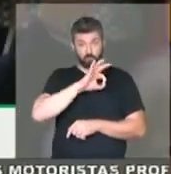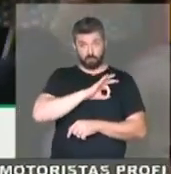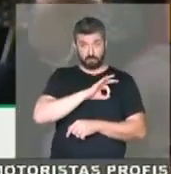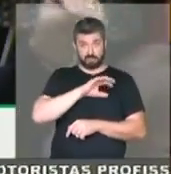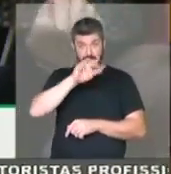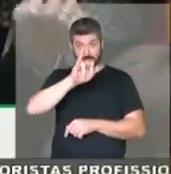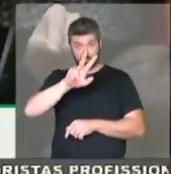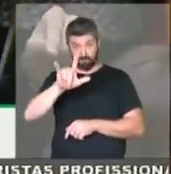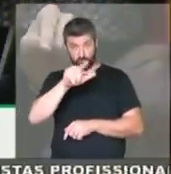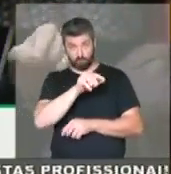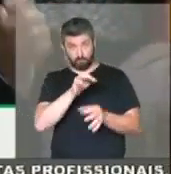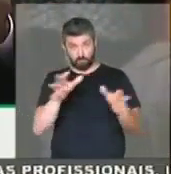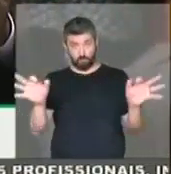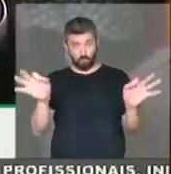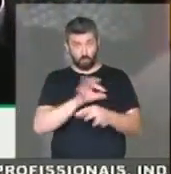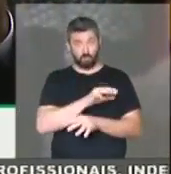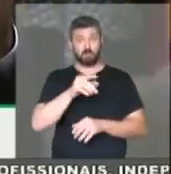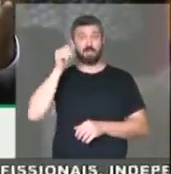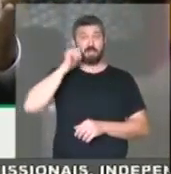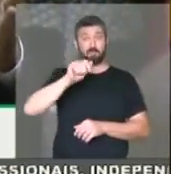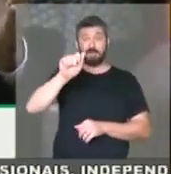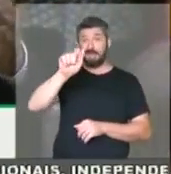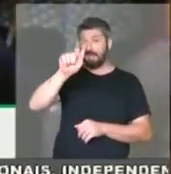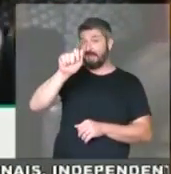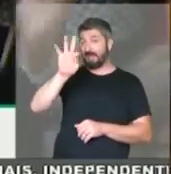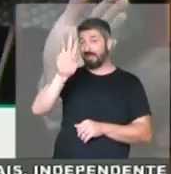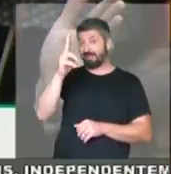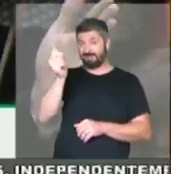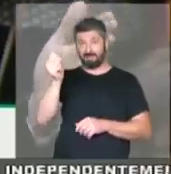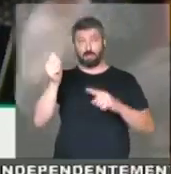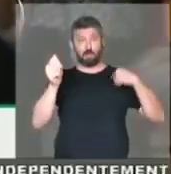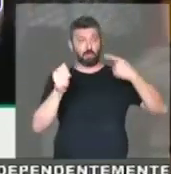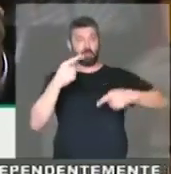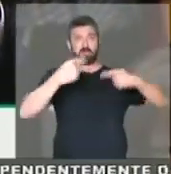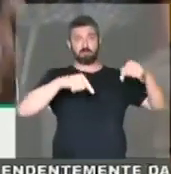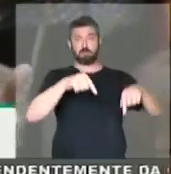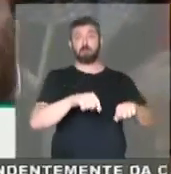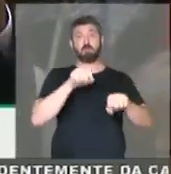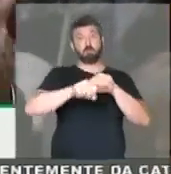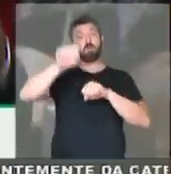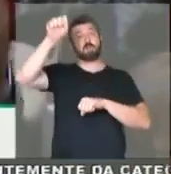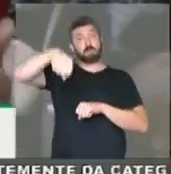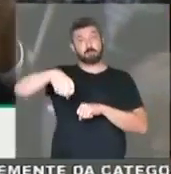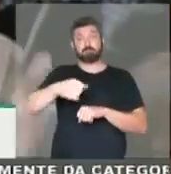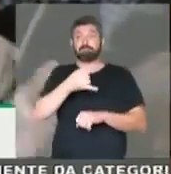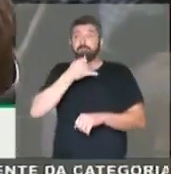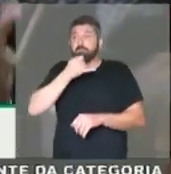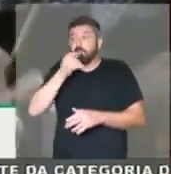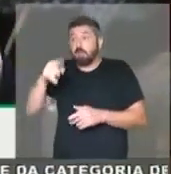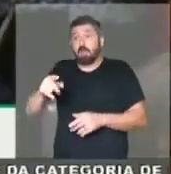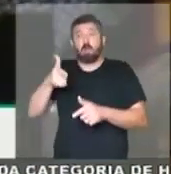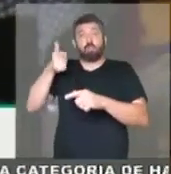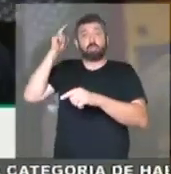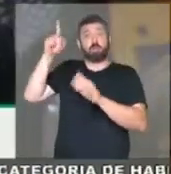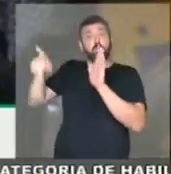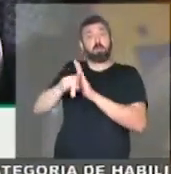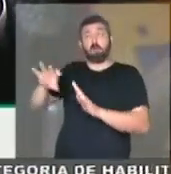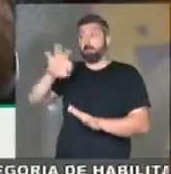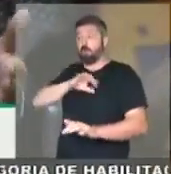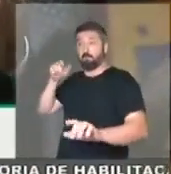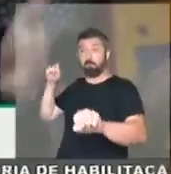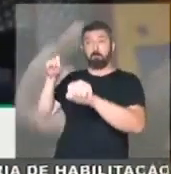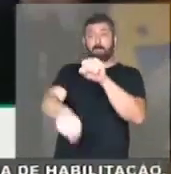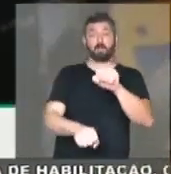do Rio de Janeiro concluiu essa semana, que a menina Ágata, que todos nós aqui debatemos, foi morta lamentavelmente por um tiro da polícia.